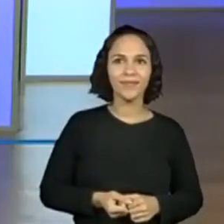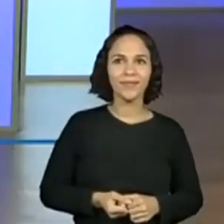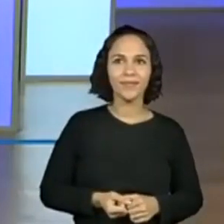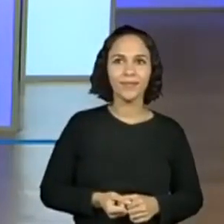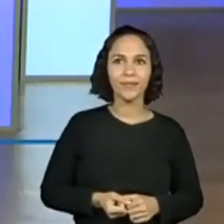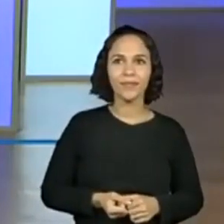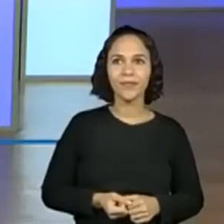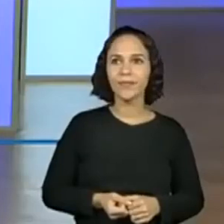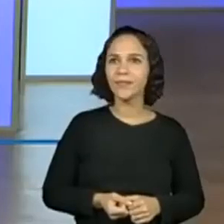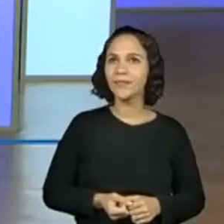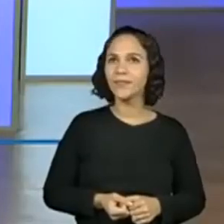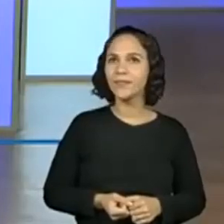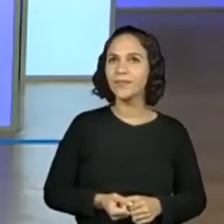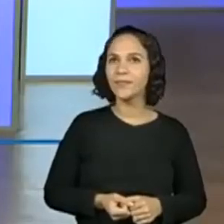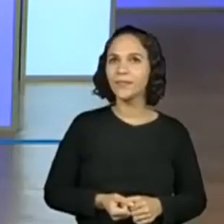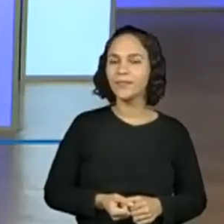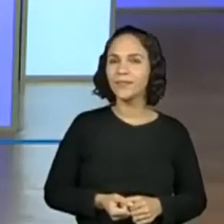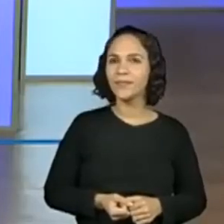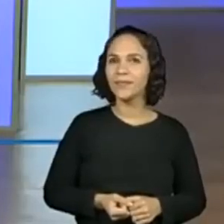Ai, cadê? Bala.